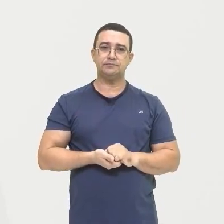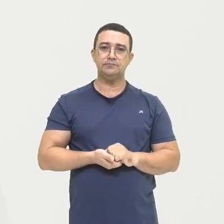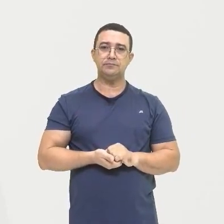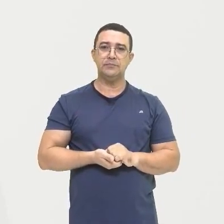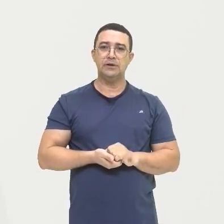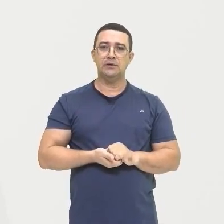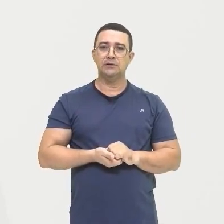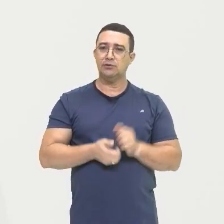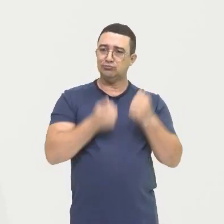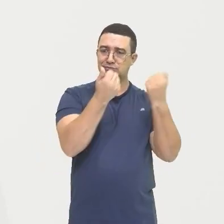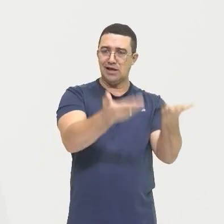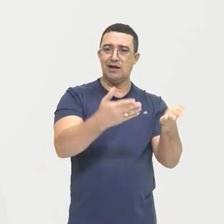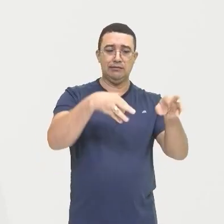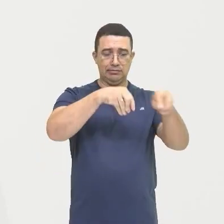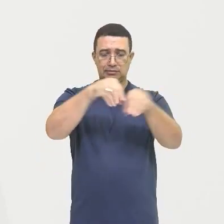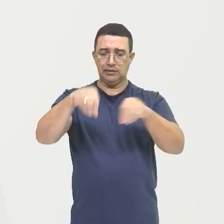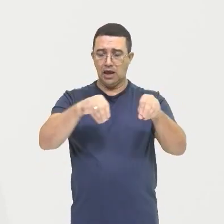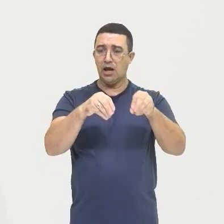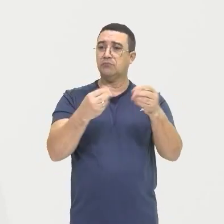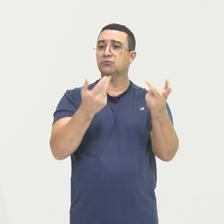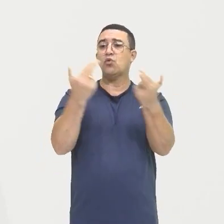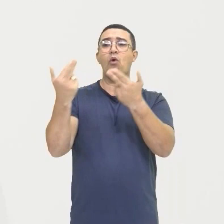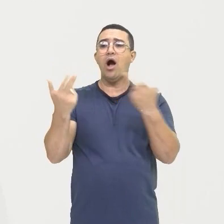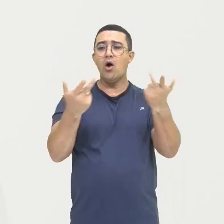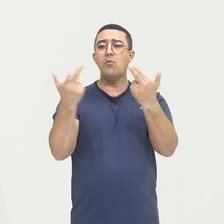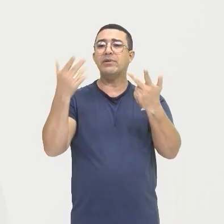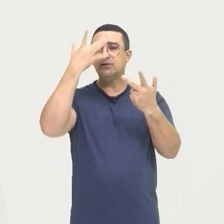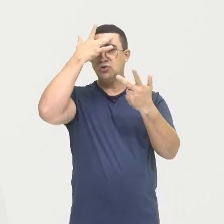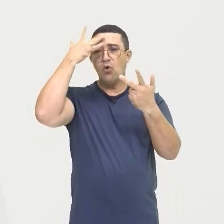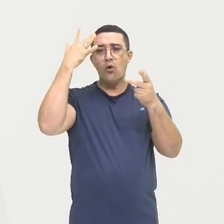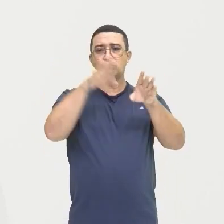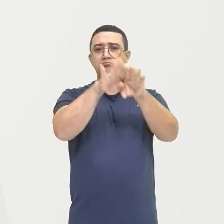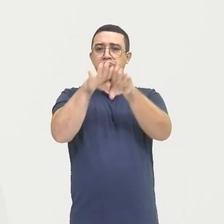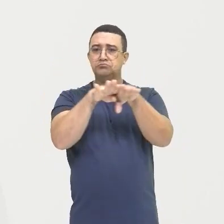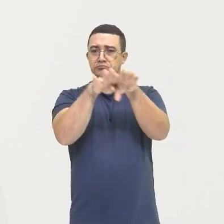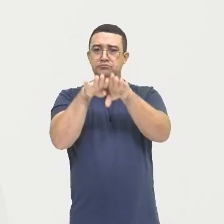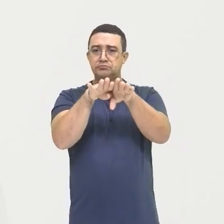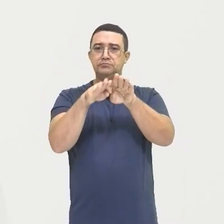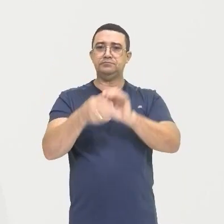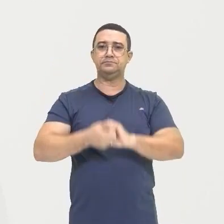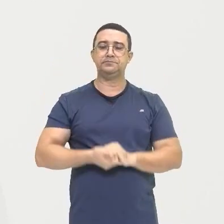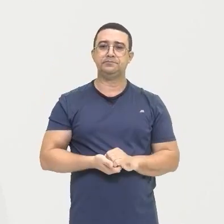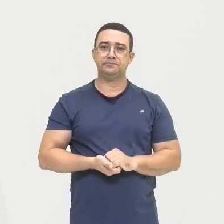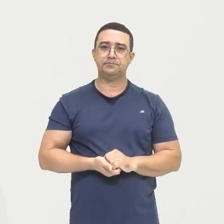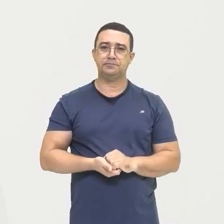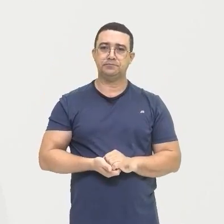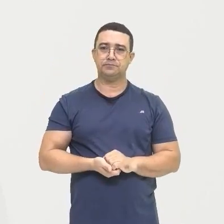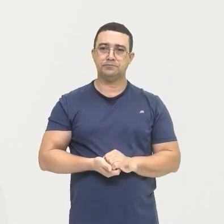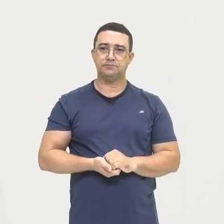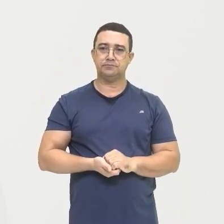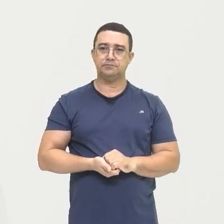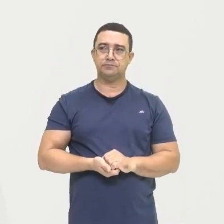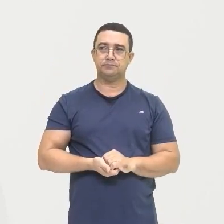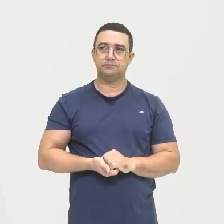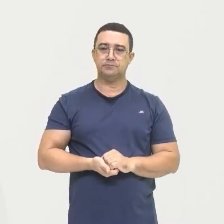maneira igualitária Como a gente Observou Ali no início Ou distribuição Ou